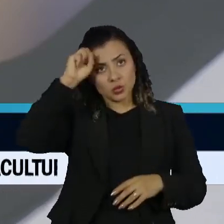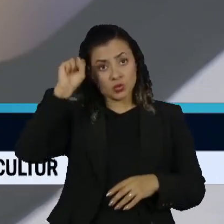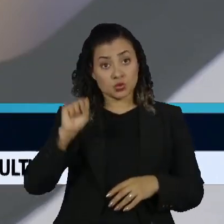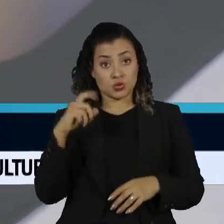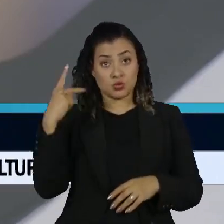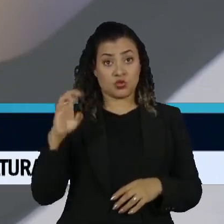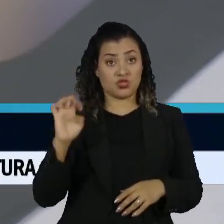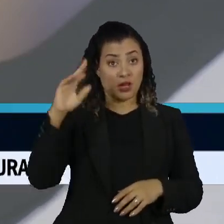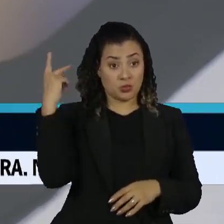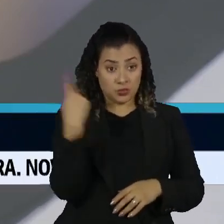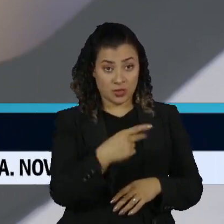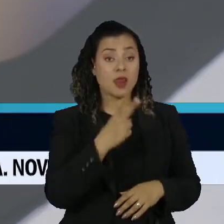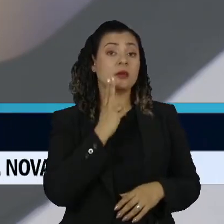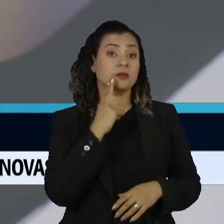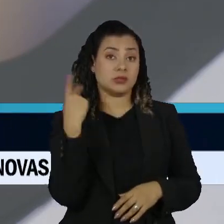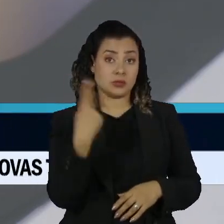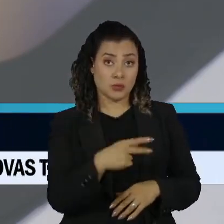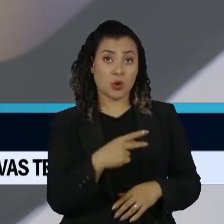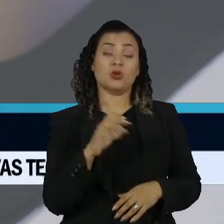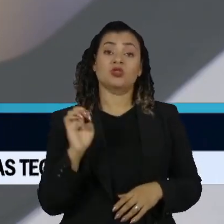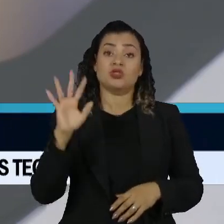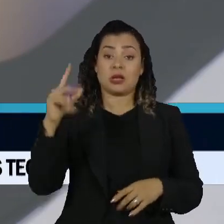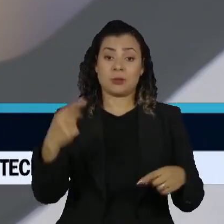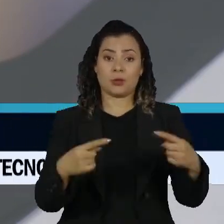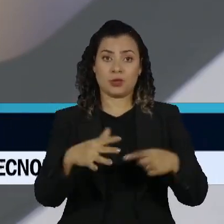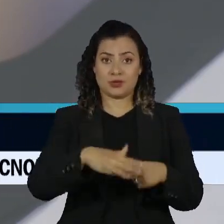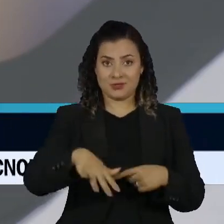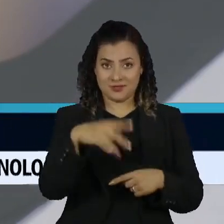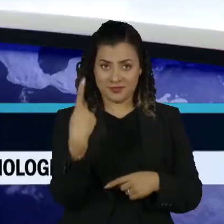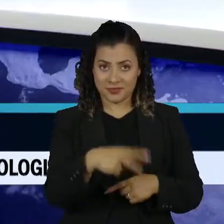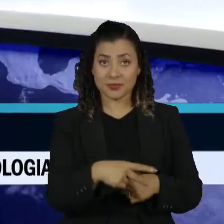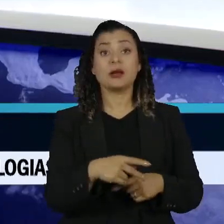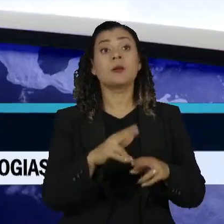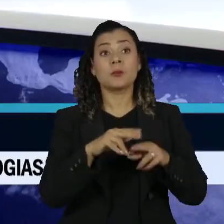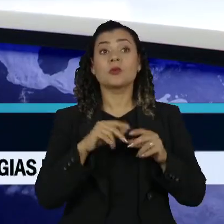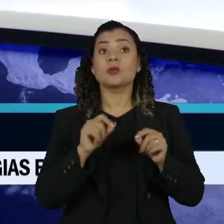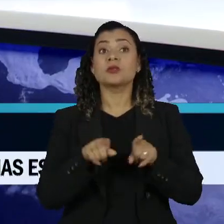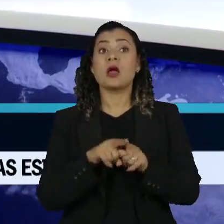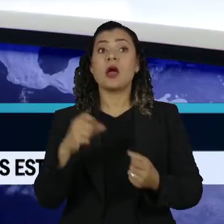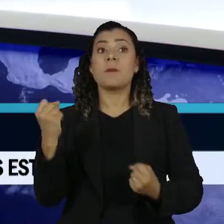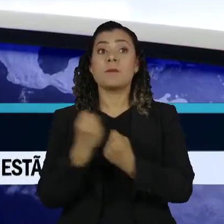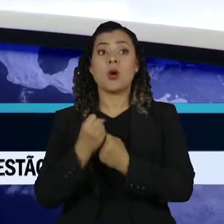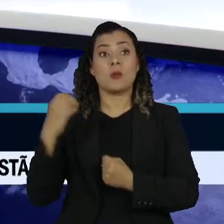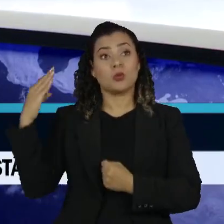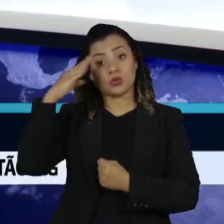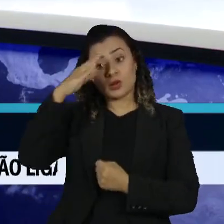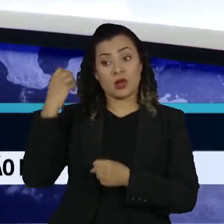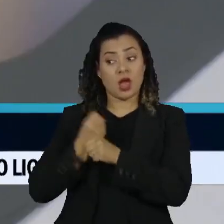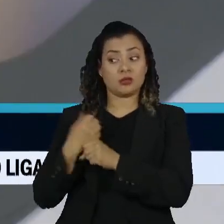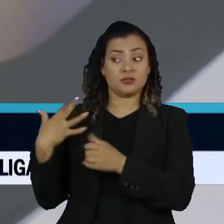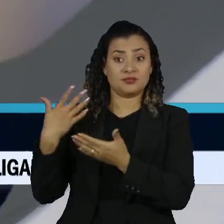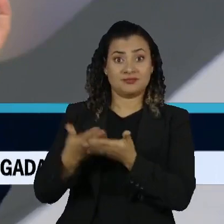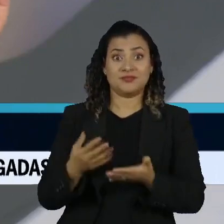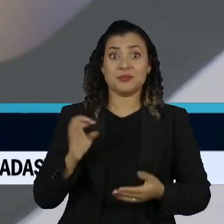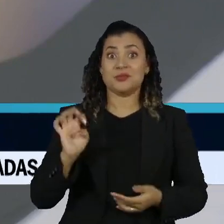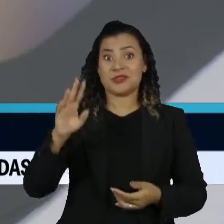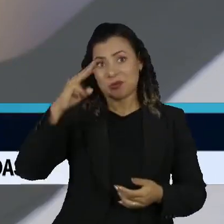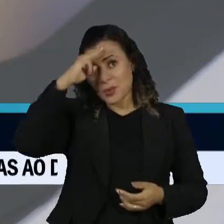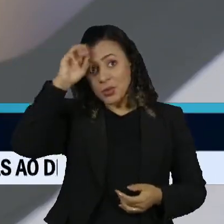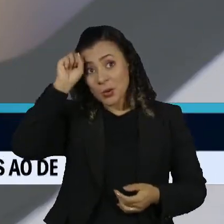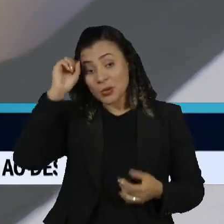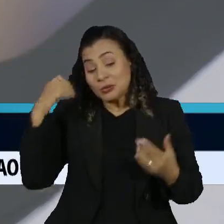o seu estado de origem, o seu estado político e que virou um estado bolsonarista nos últimos anos. Então ela teria de